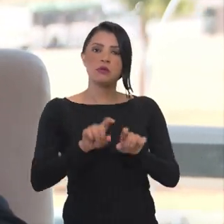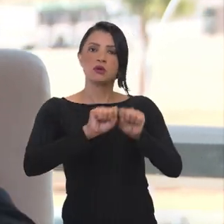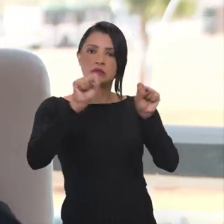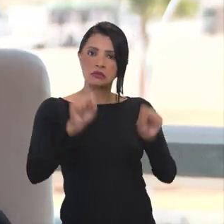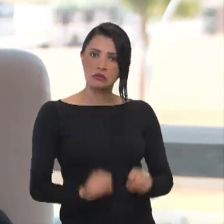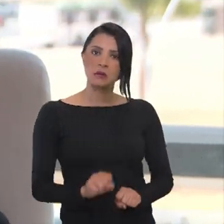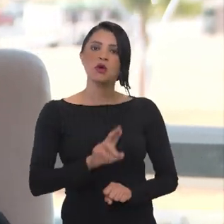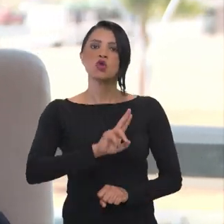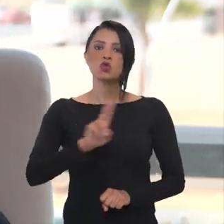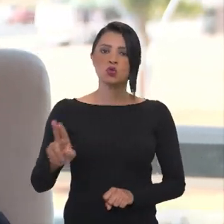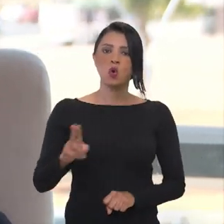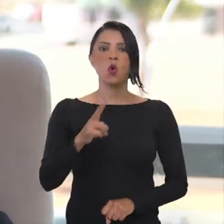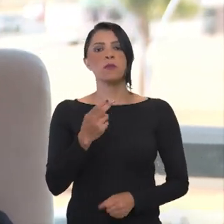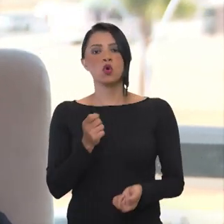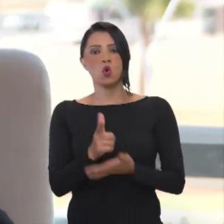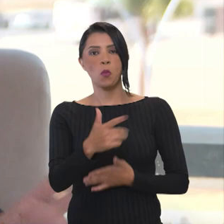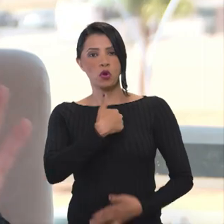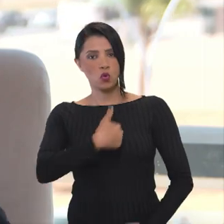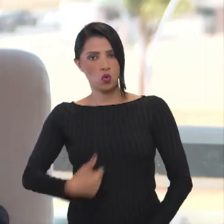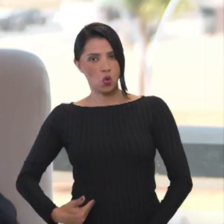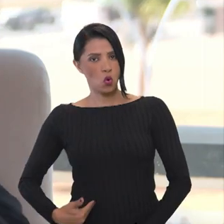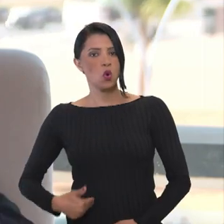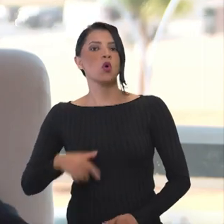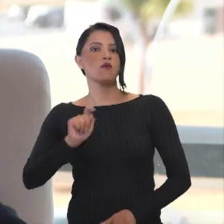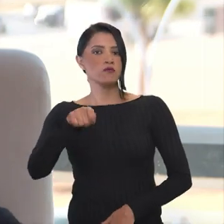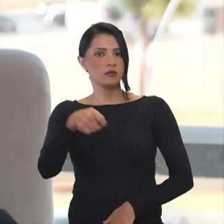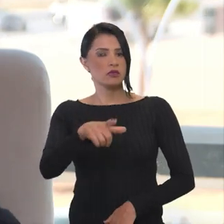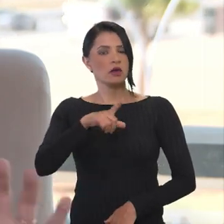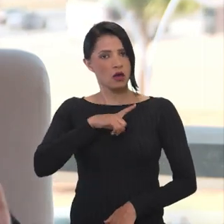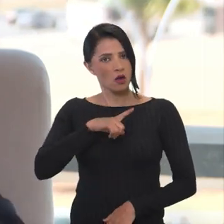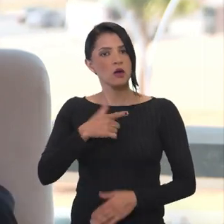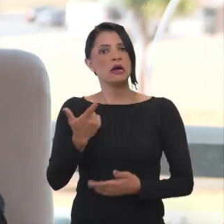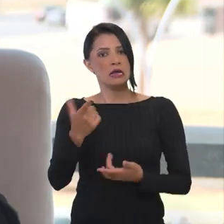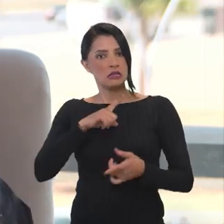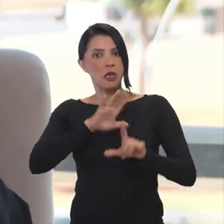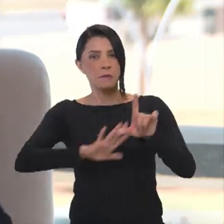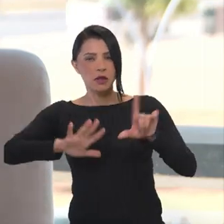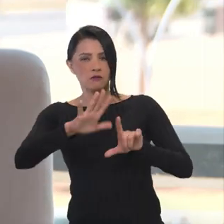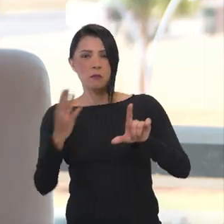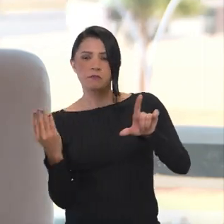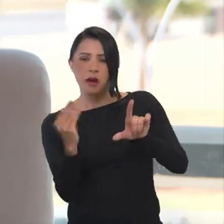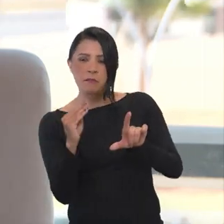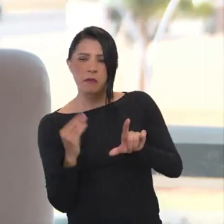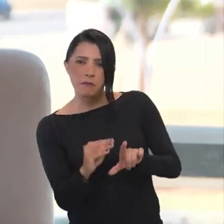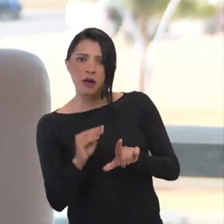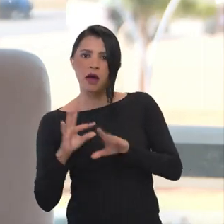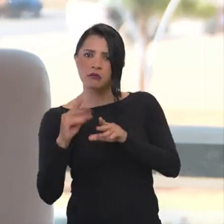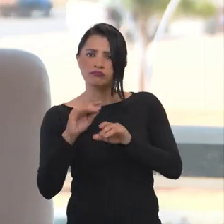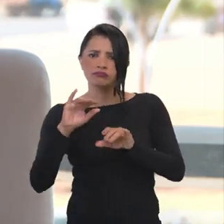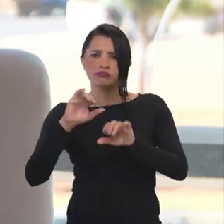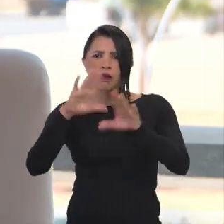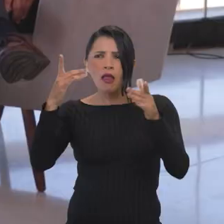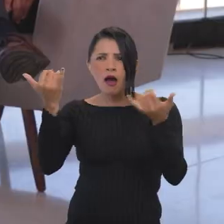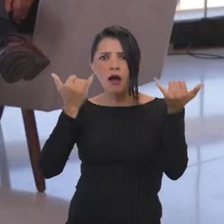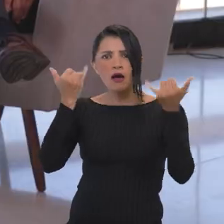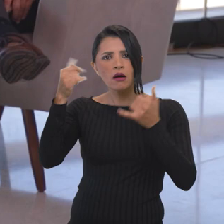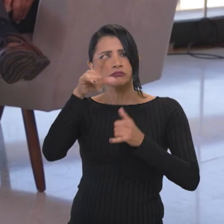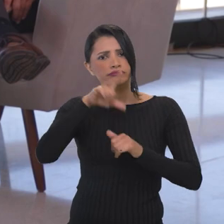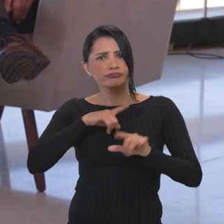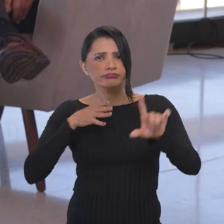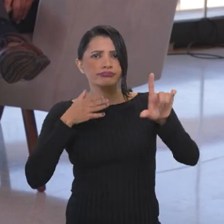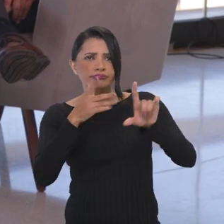chamado Compras Gov, onde você tem uma plataforma para juntar as compras do governo, dar mais transparência,